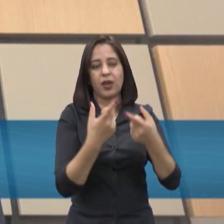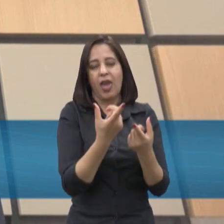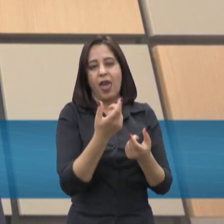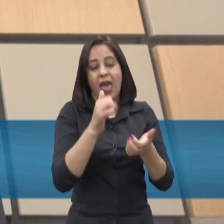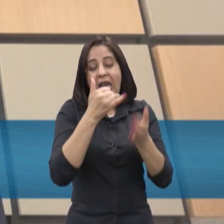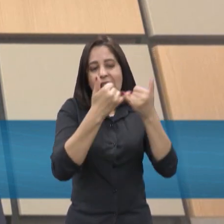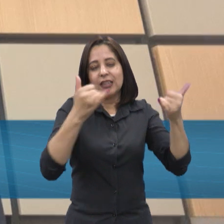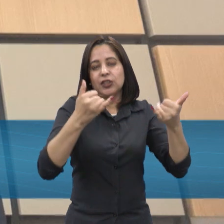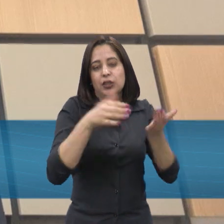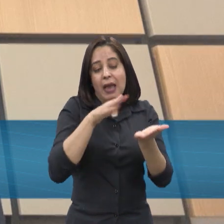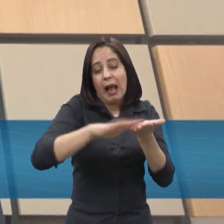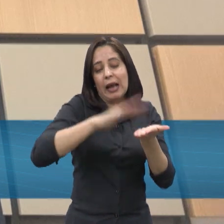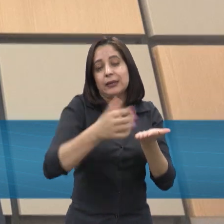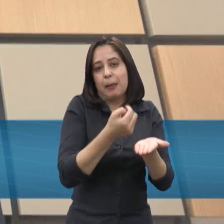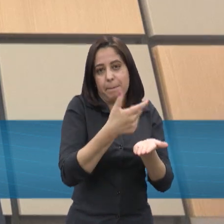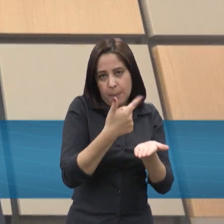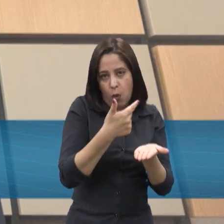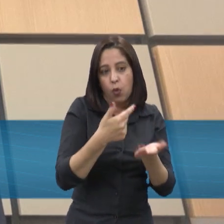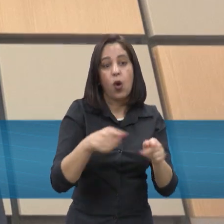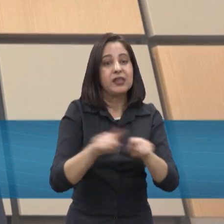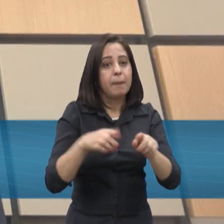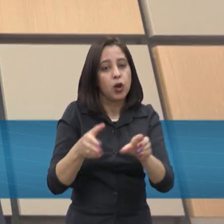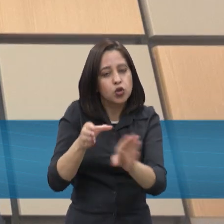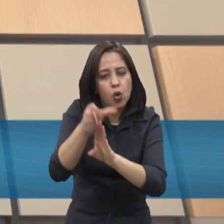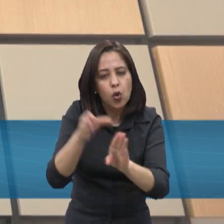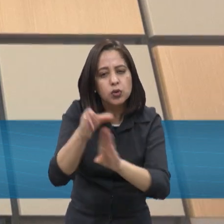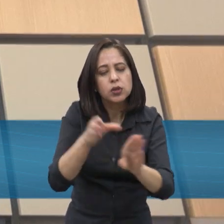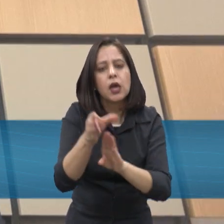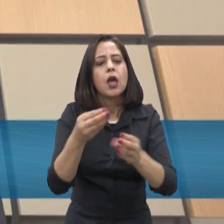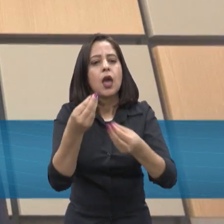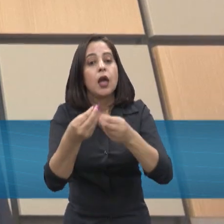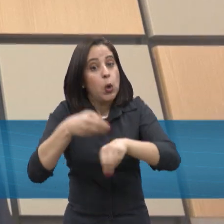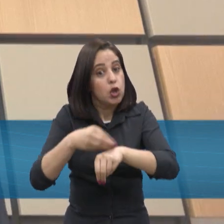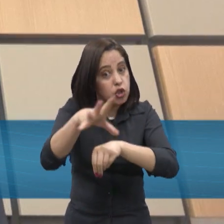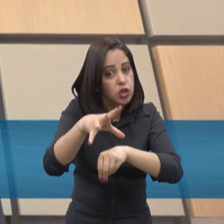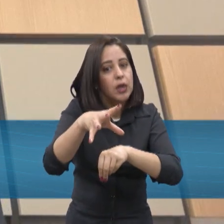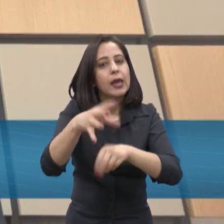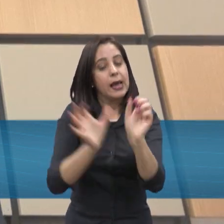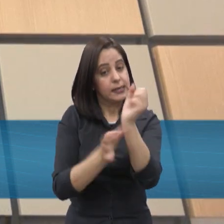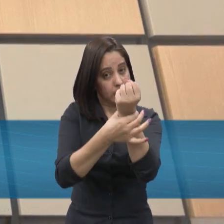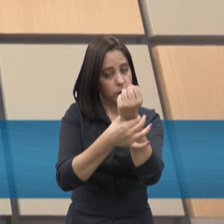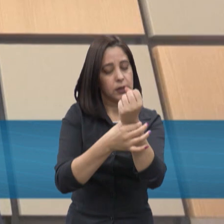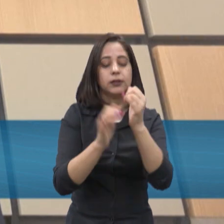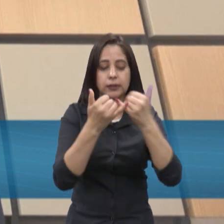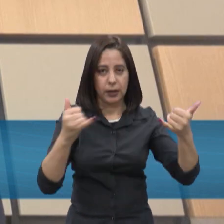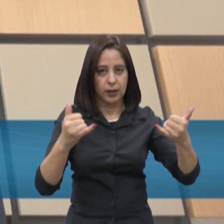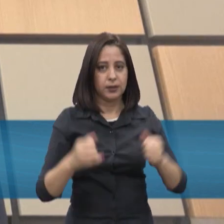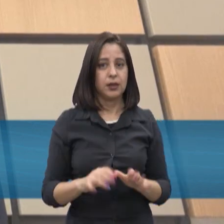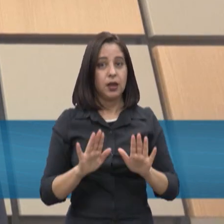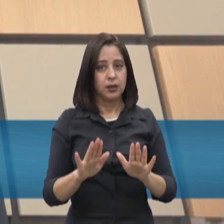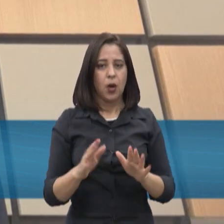orientação de consumo eficiente e sustentável e também dicas de segurança com energia elétrica. são alguns dos